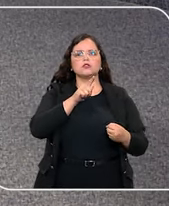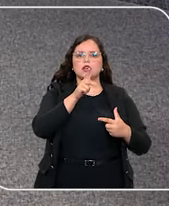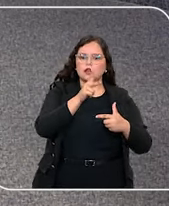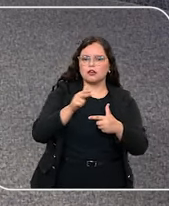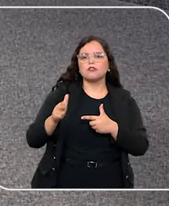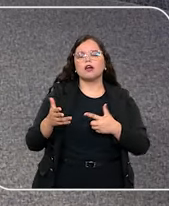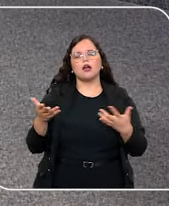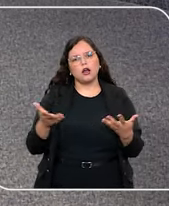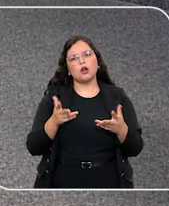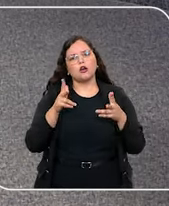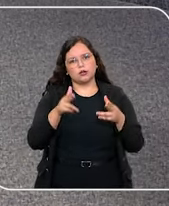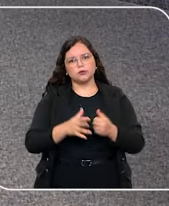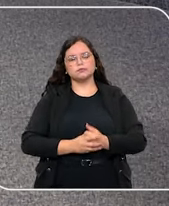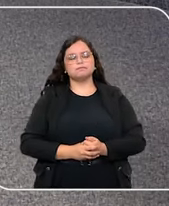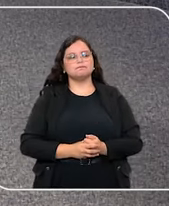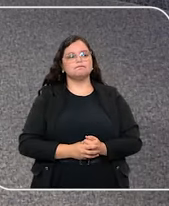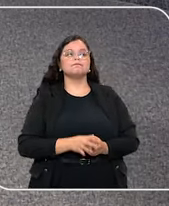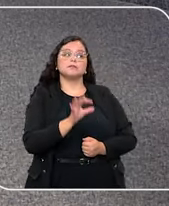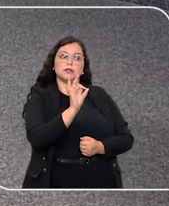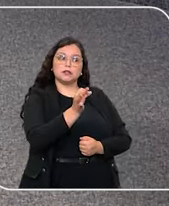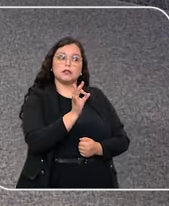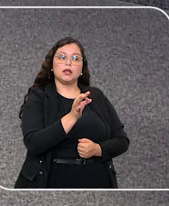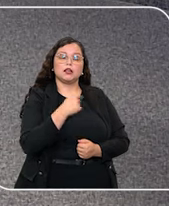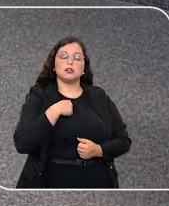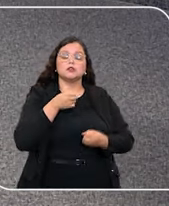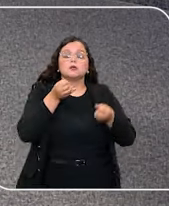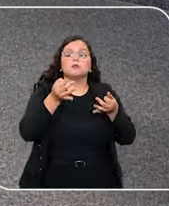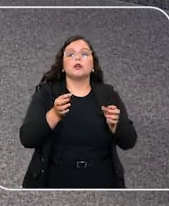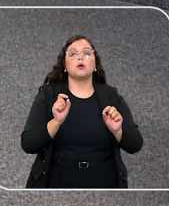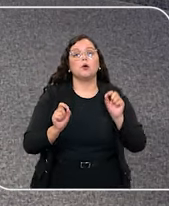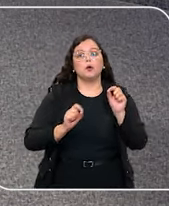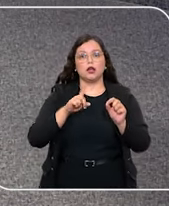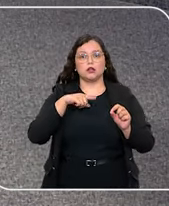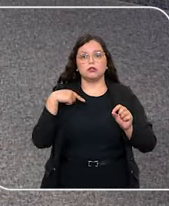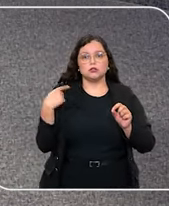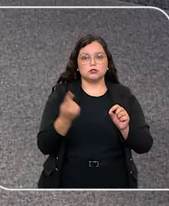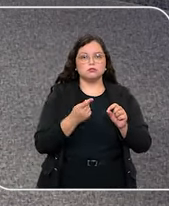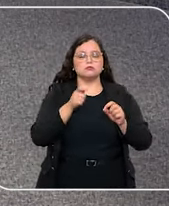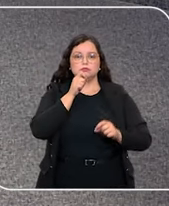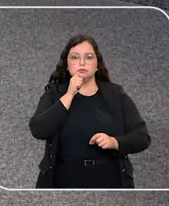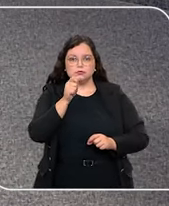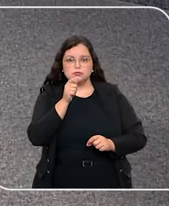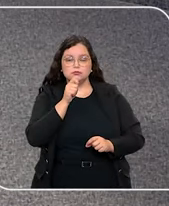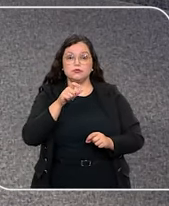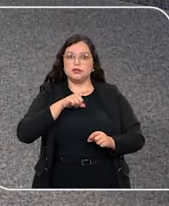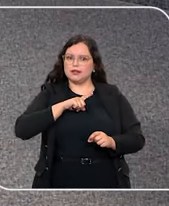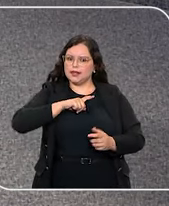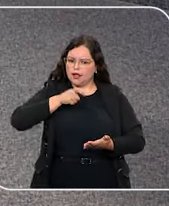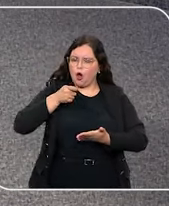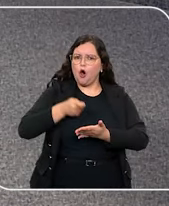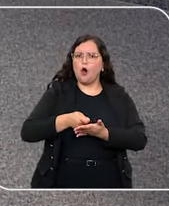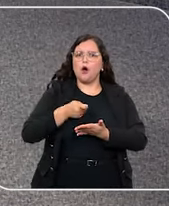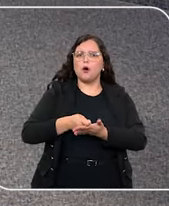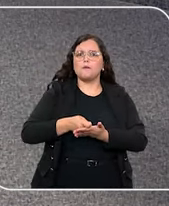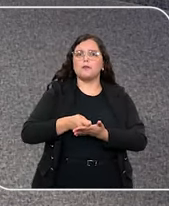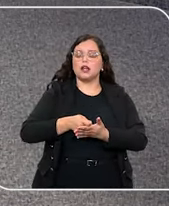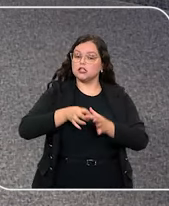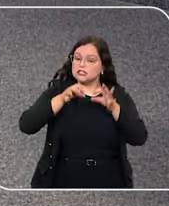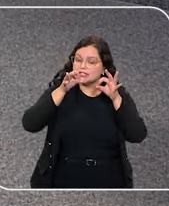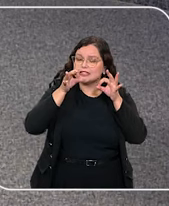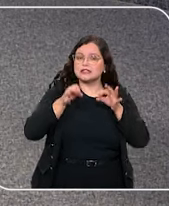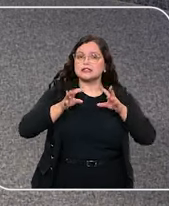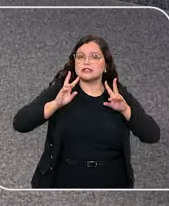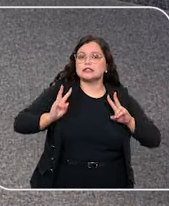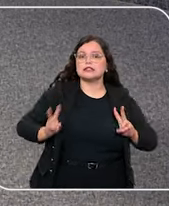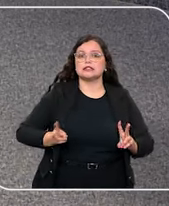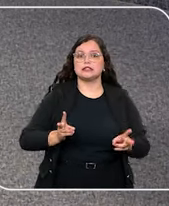essa, não é, Fátima? É verdade. Eu sempre falo o seguinte, Samanta, a gente, enquanto jornalista, a gente tem obrigação de sempre ser